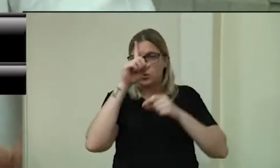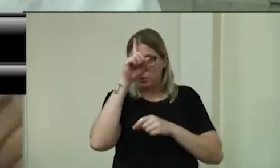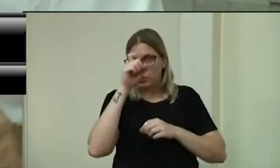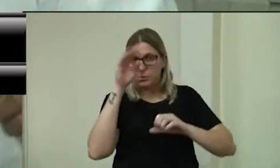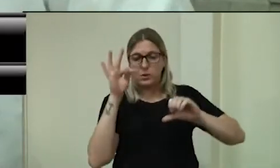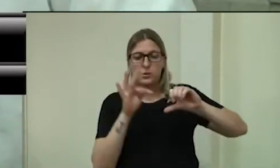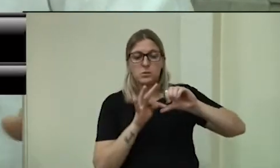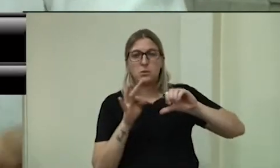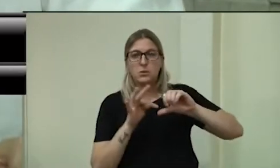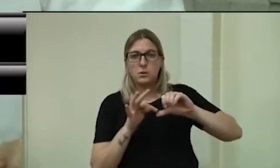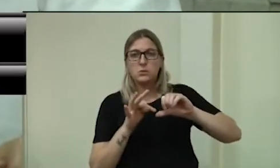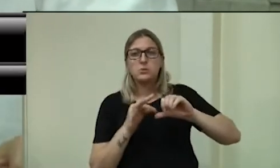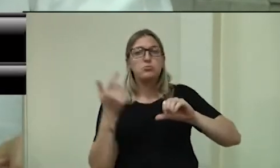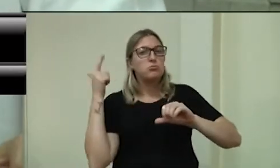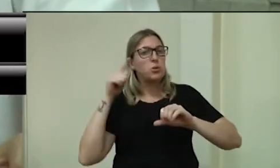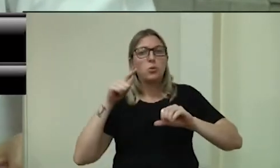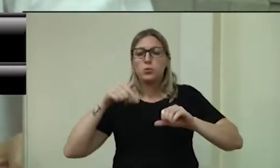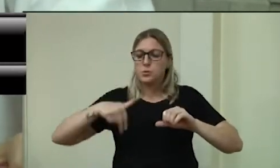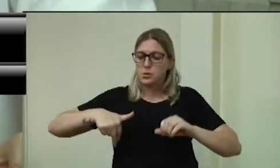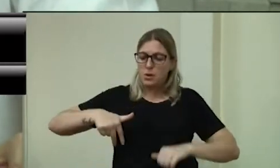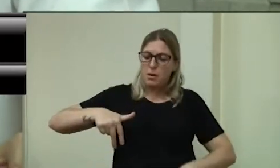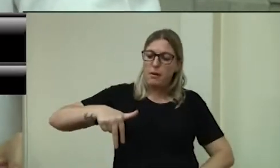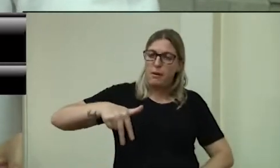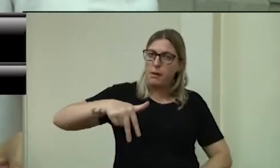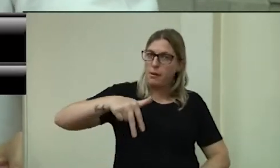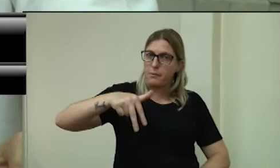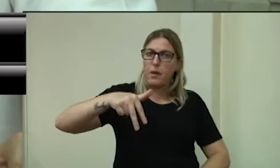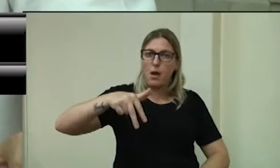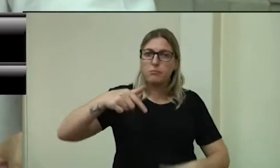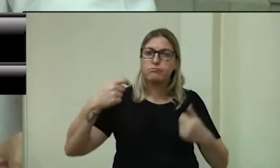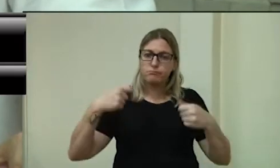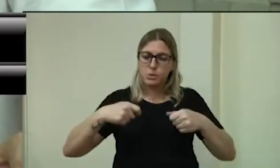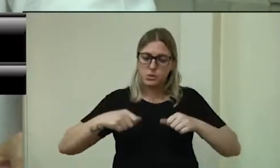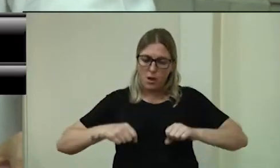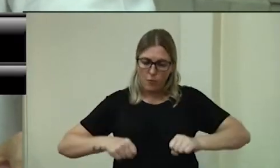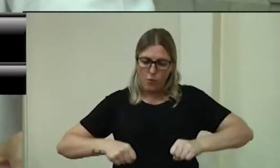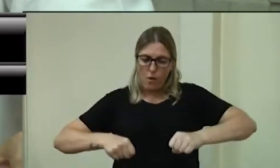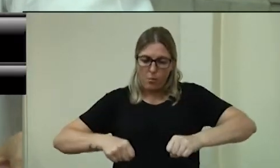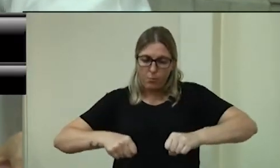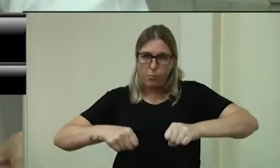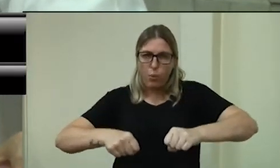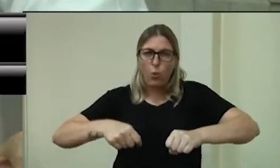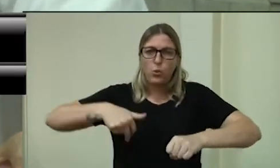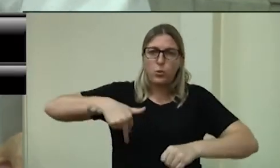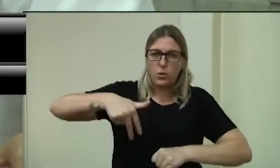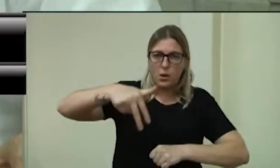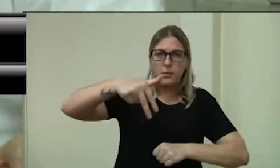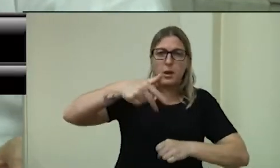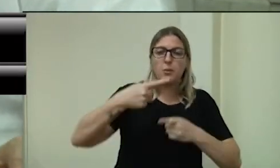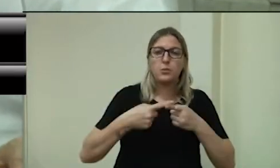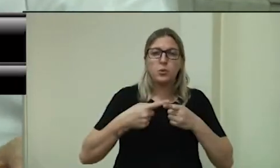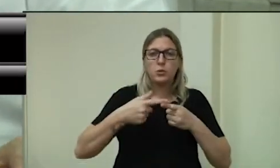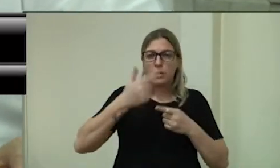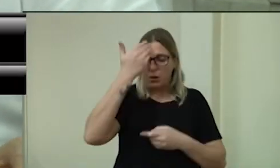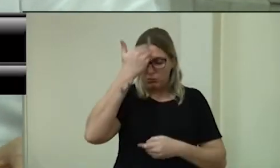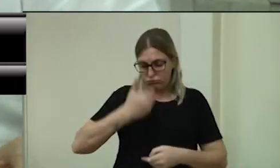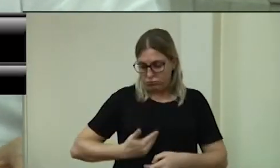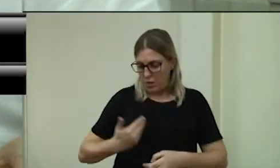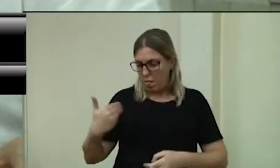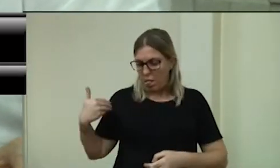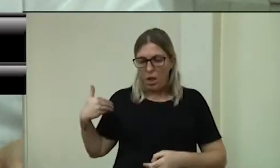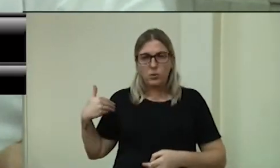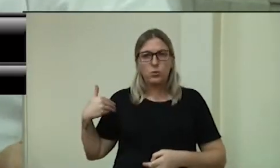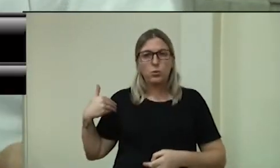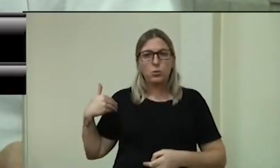de andador, um cara novo, que não conseguia caminhar, e ficou com o lado do corpo atrofiado,